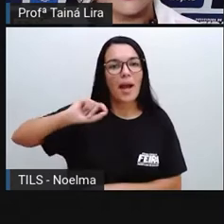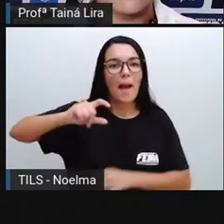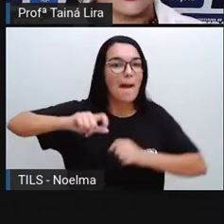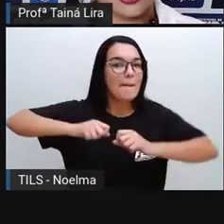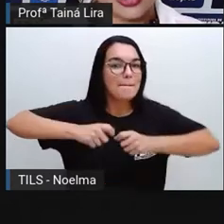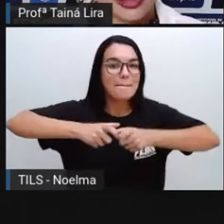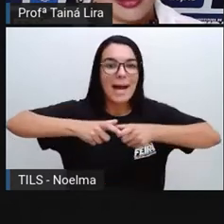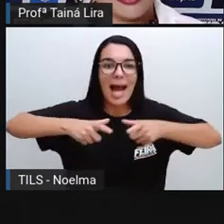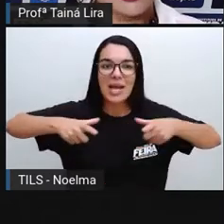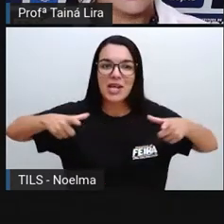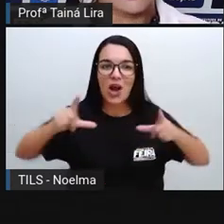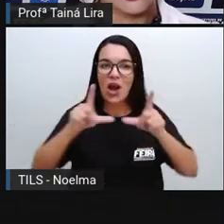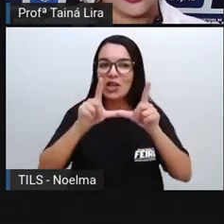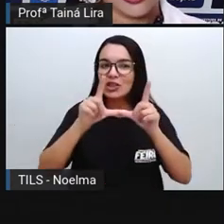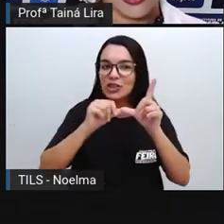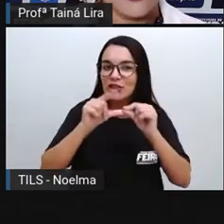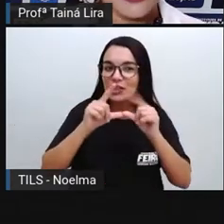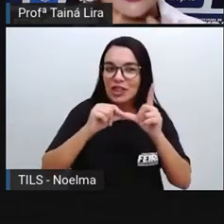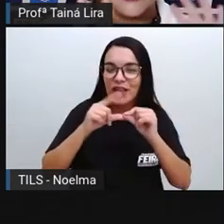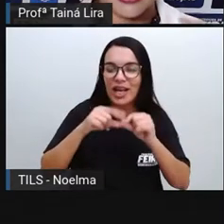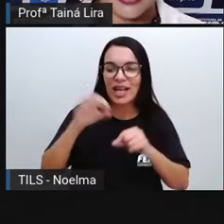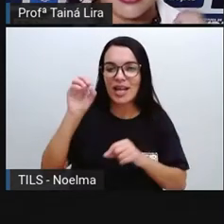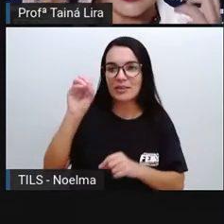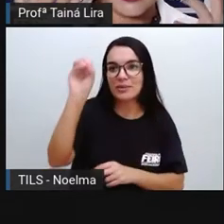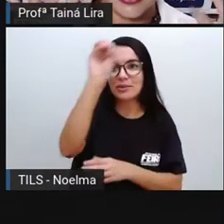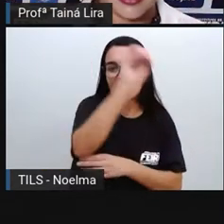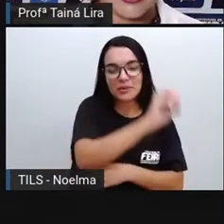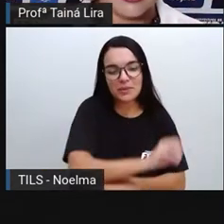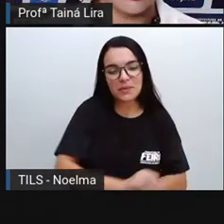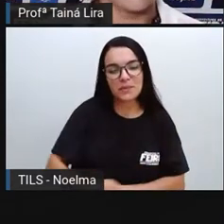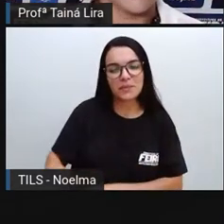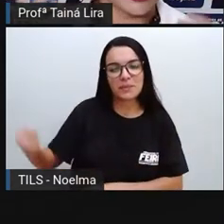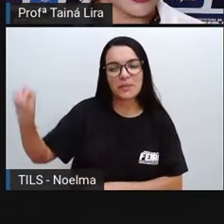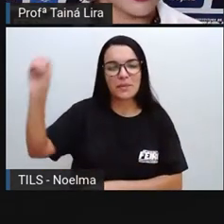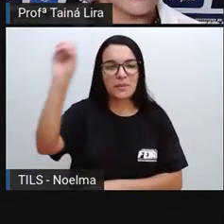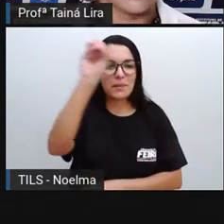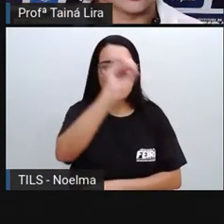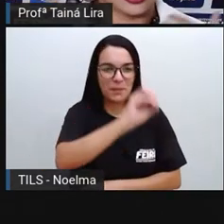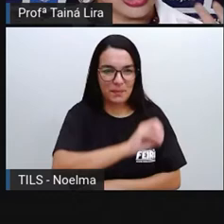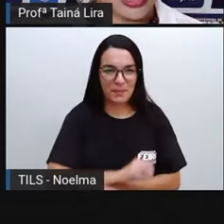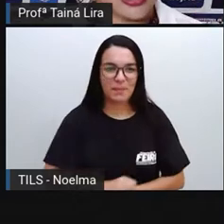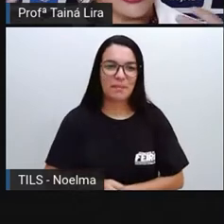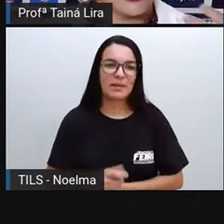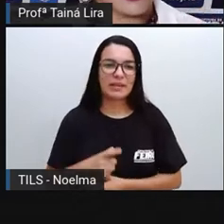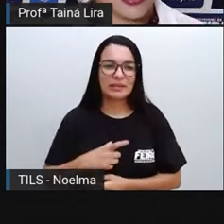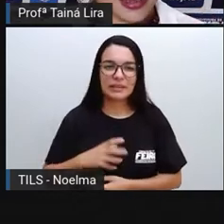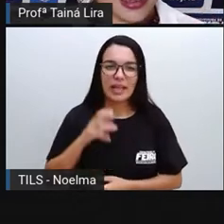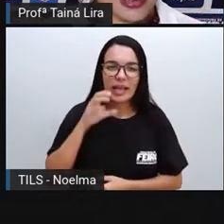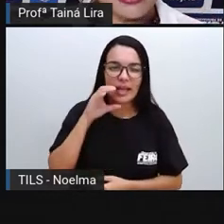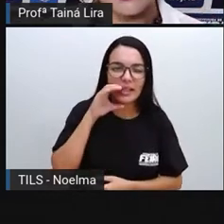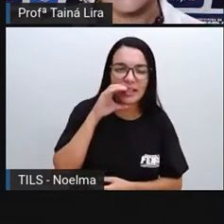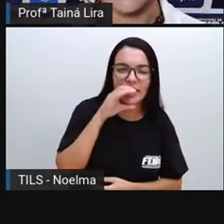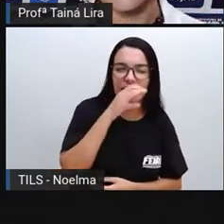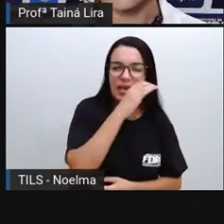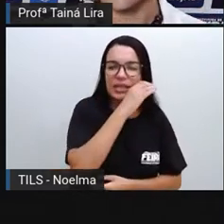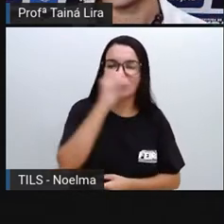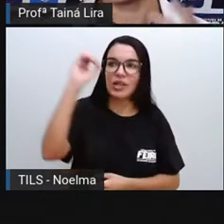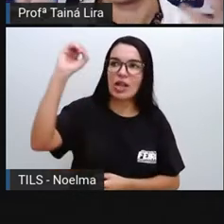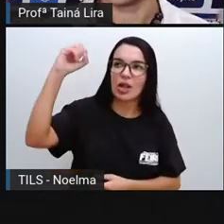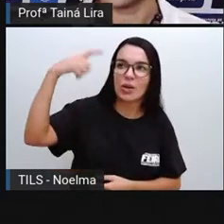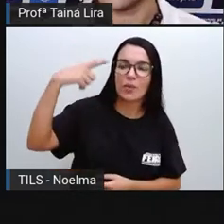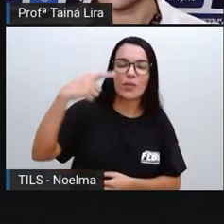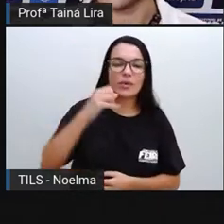né? Do nosso sistema solar, que ela aquece e ilumina da energia, né? A terra, tá?